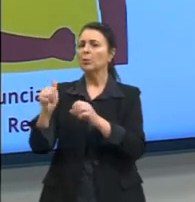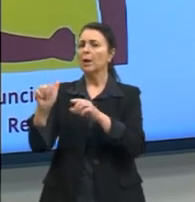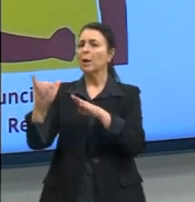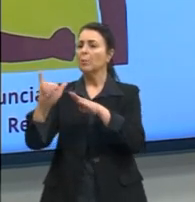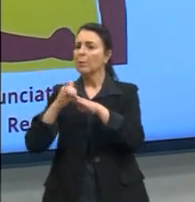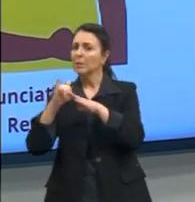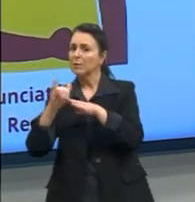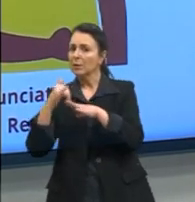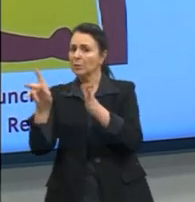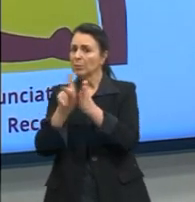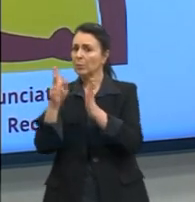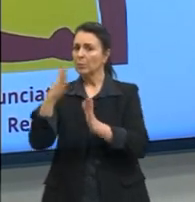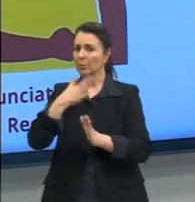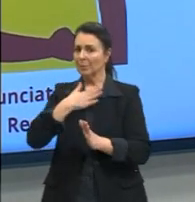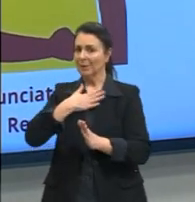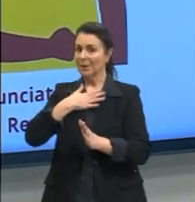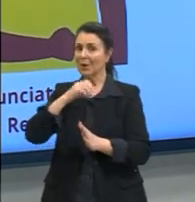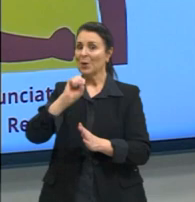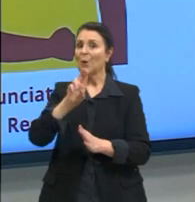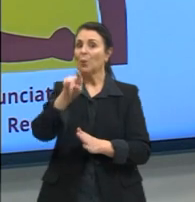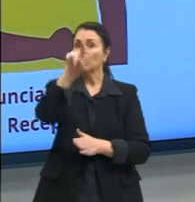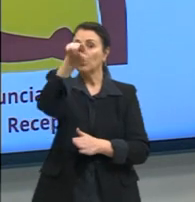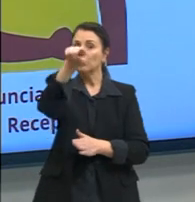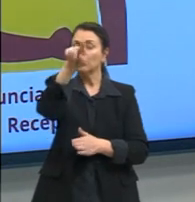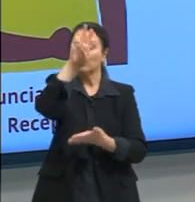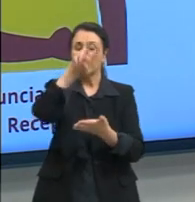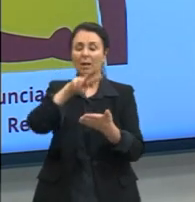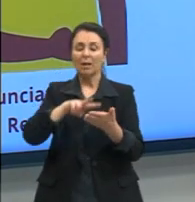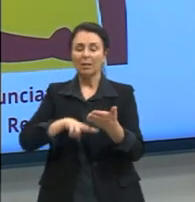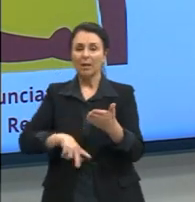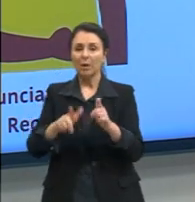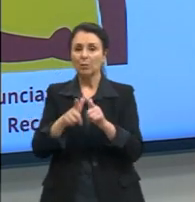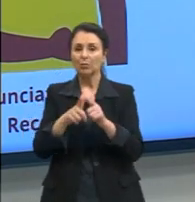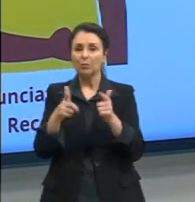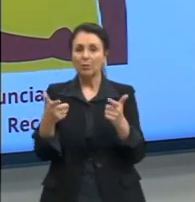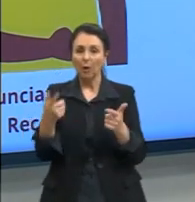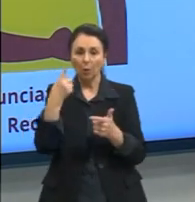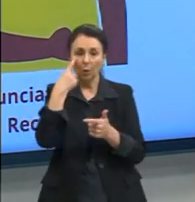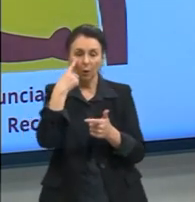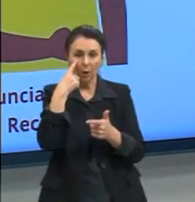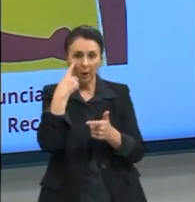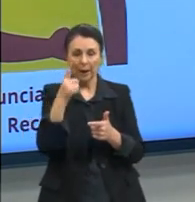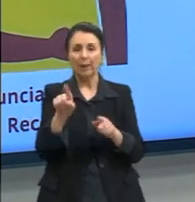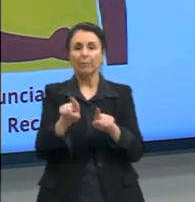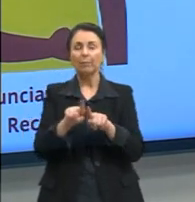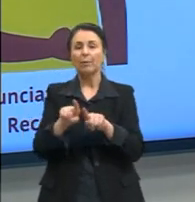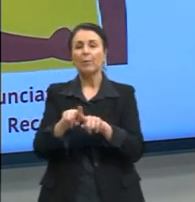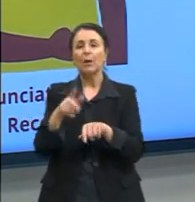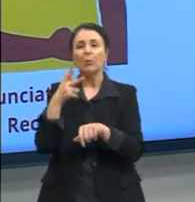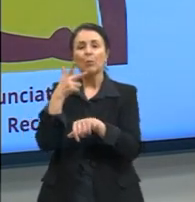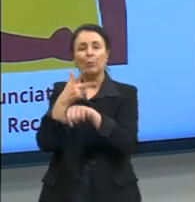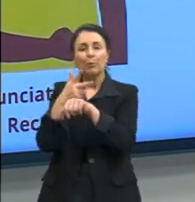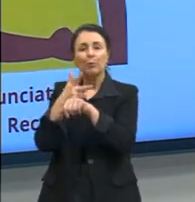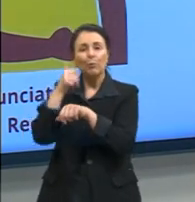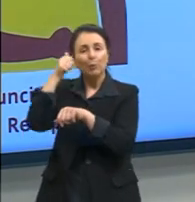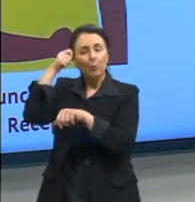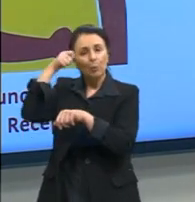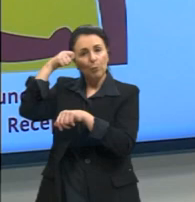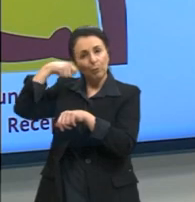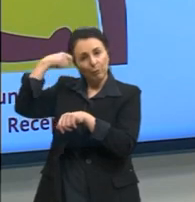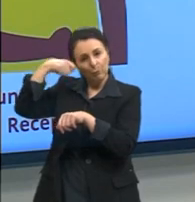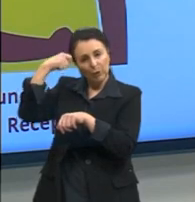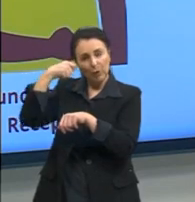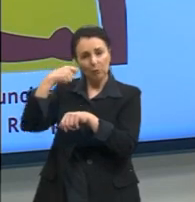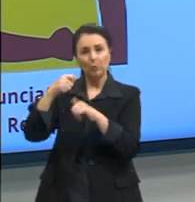também, por exemplo, vocês vão ler um jornal. Assistir um vídeo no YouTube. Eu assisto muito